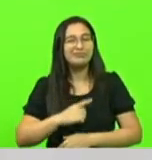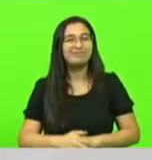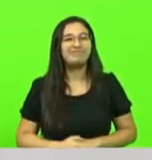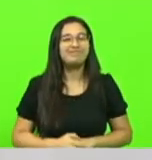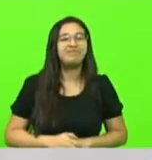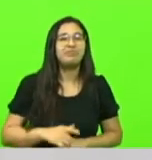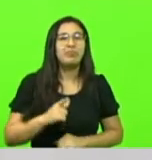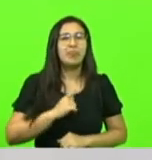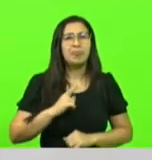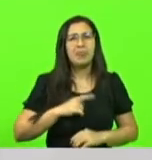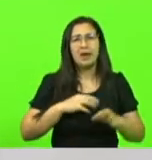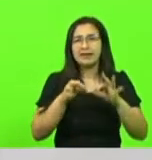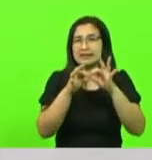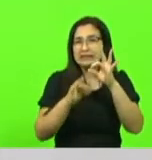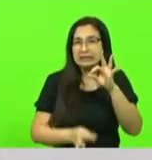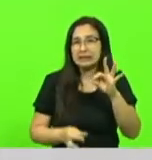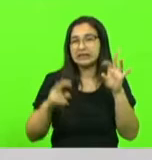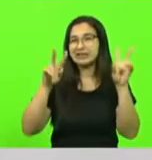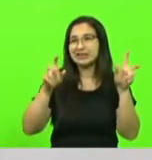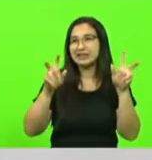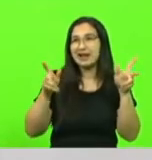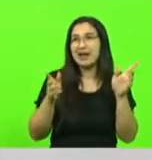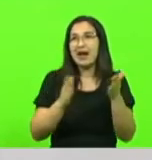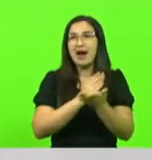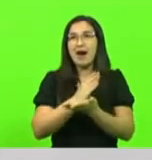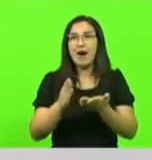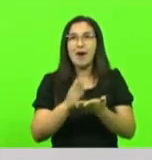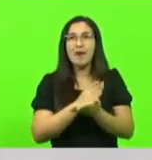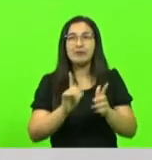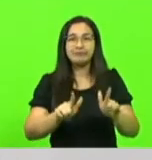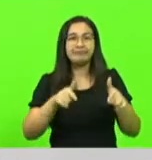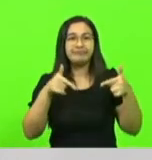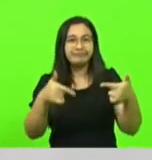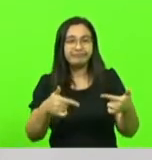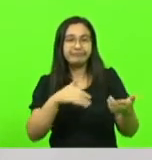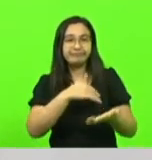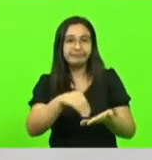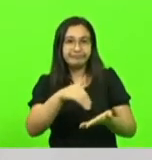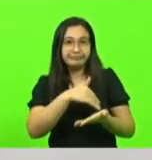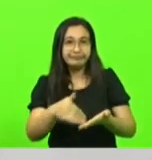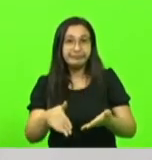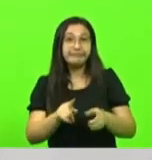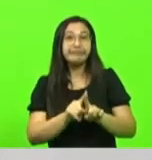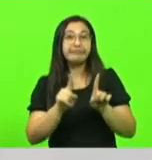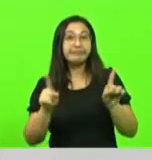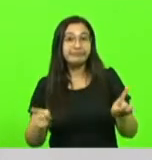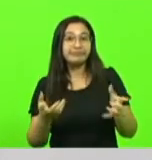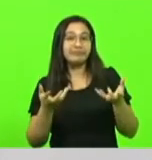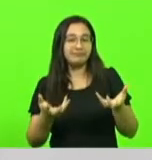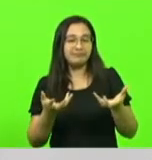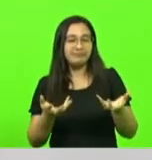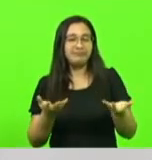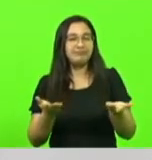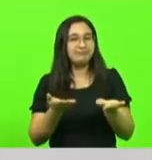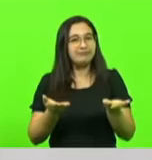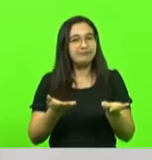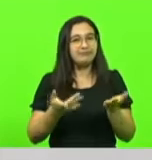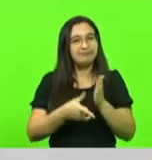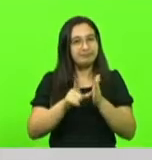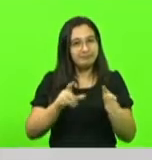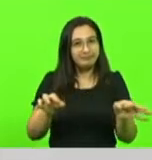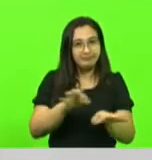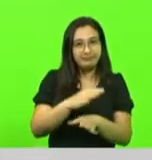a falar sobre as ações da Secretaria, mas eu quero aqui nos segundos finais agradecer